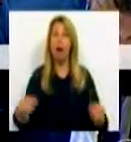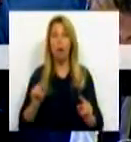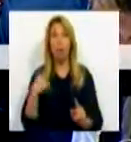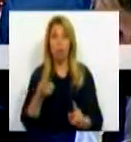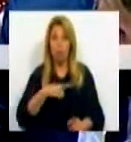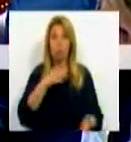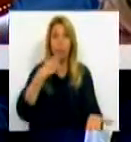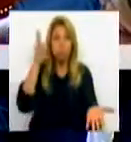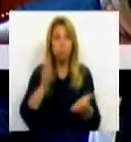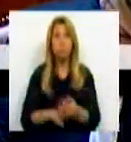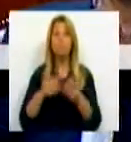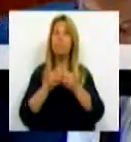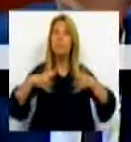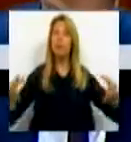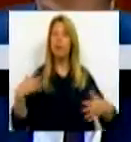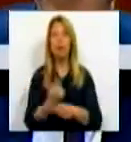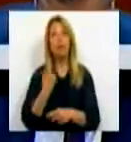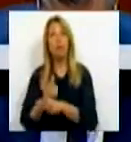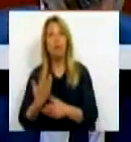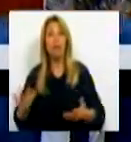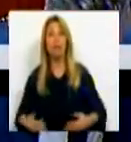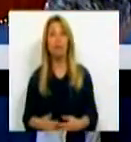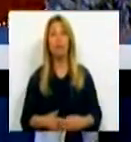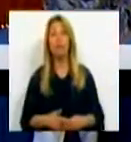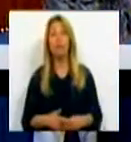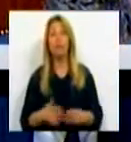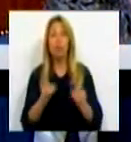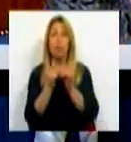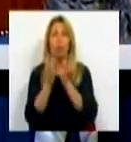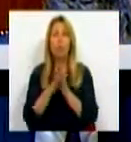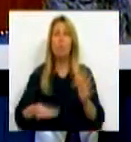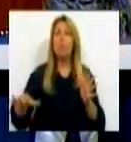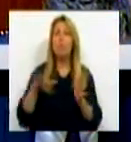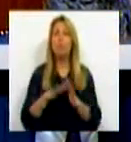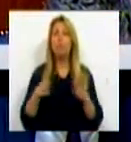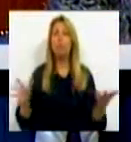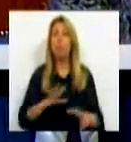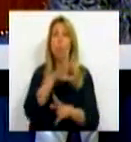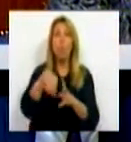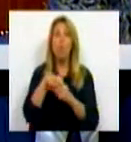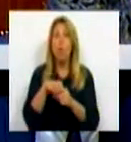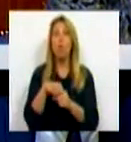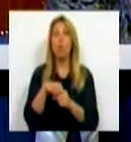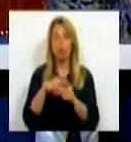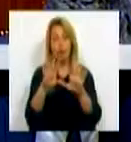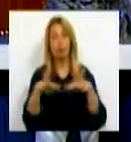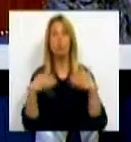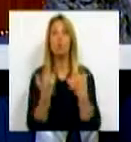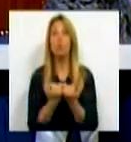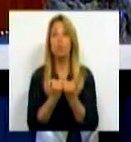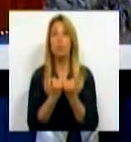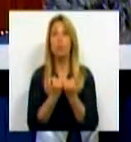atividades com o entorno, com todo o meio e todo o entorno e o contexto social